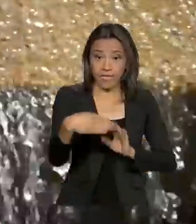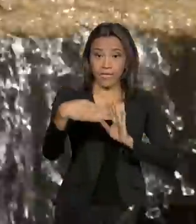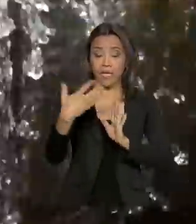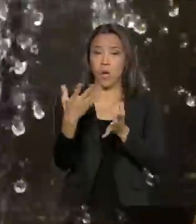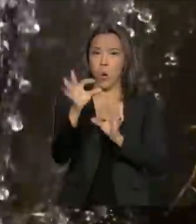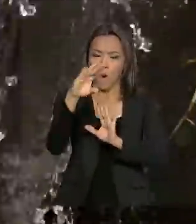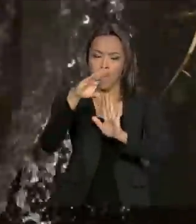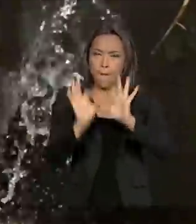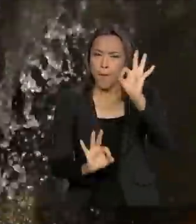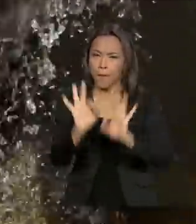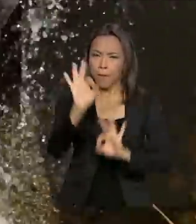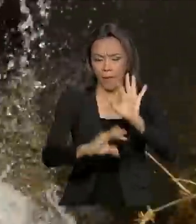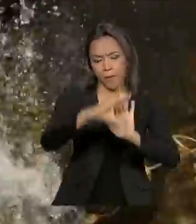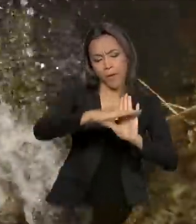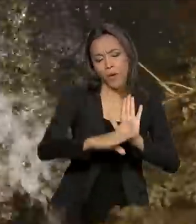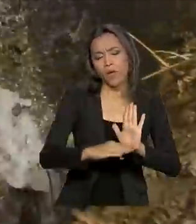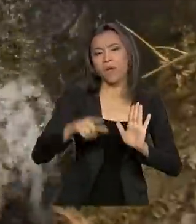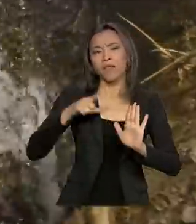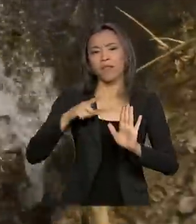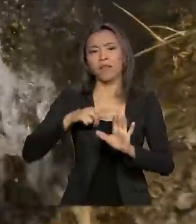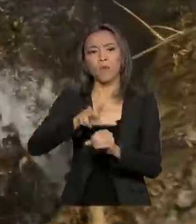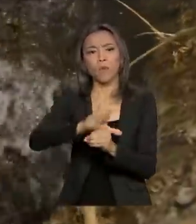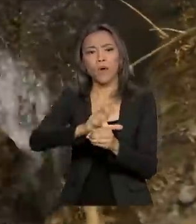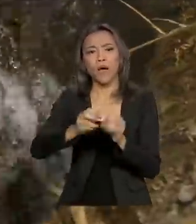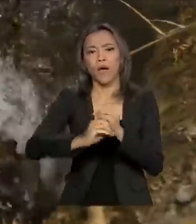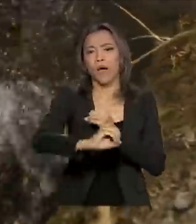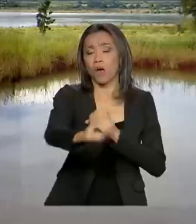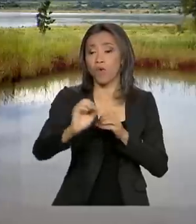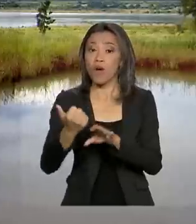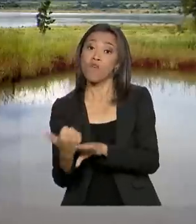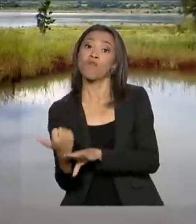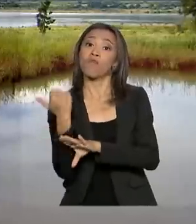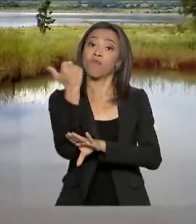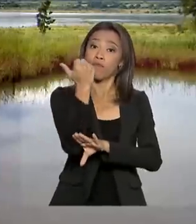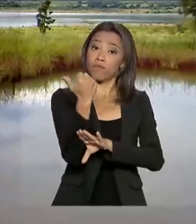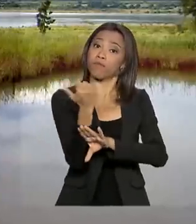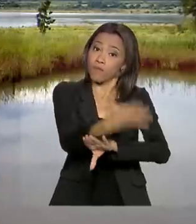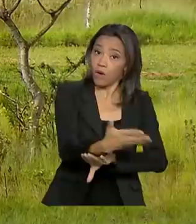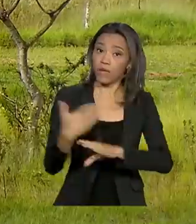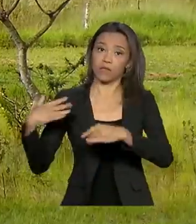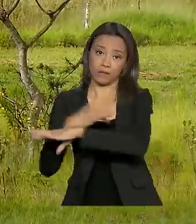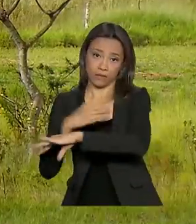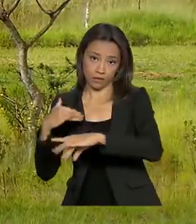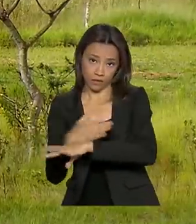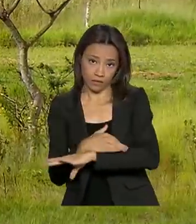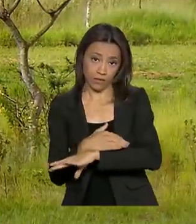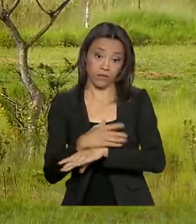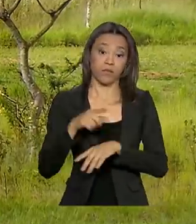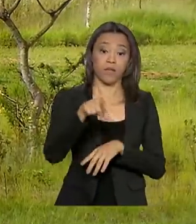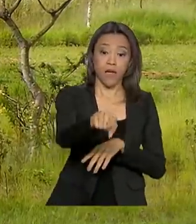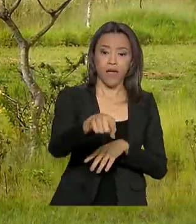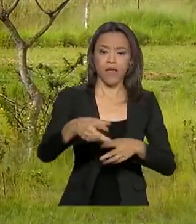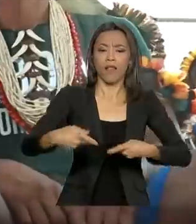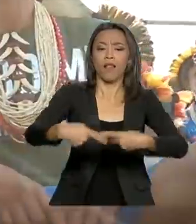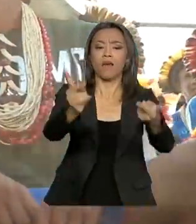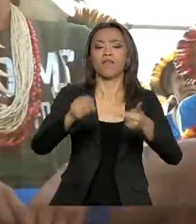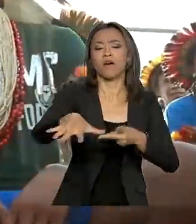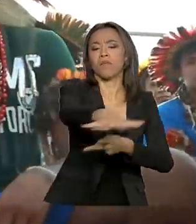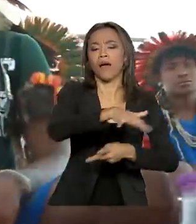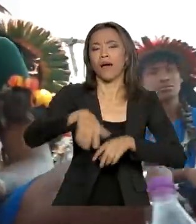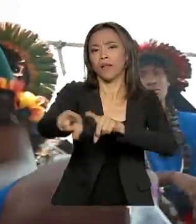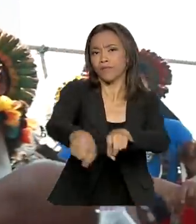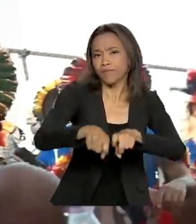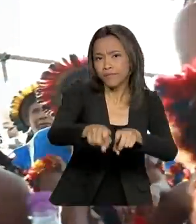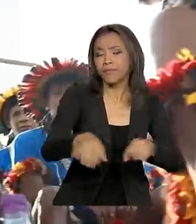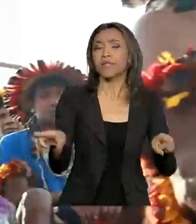ampliar a rede de água e esgoto fora das áreas urbanas nos próximos 20 anos. A ideia é chegar em áreas rurais e em